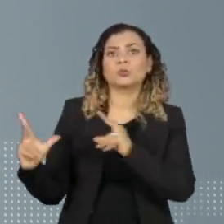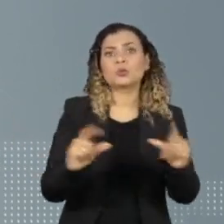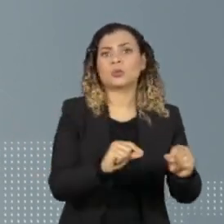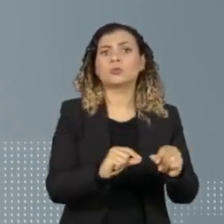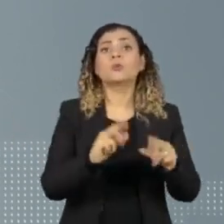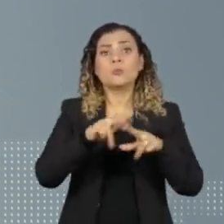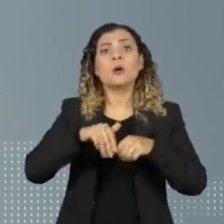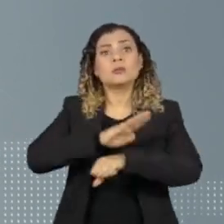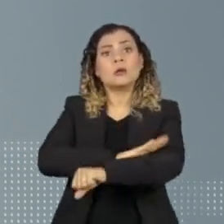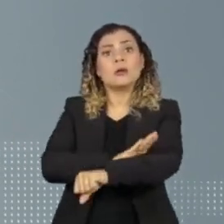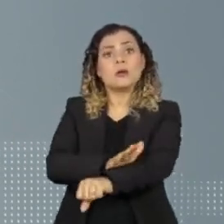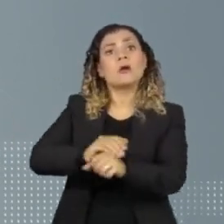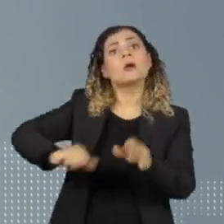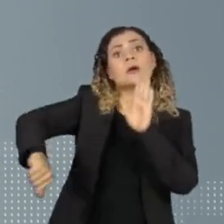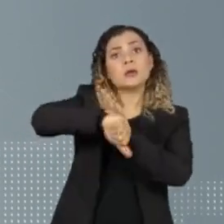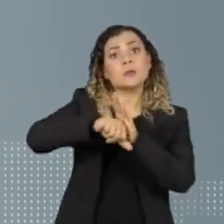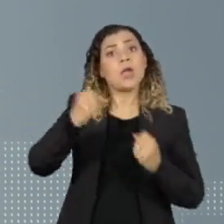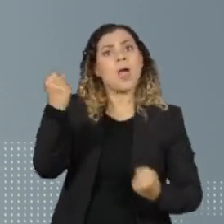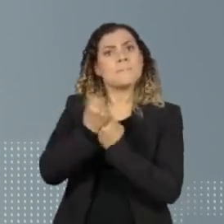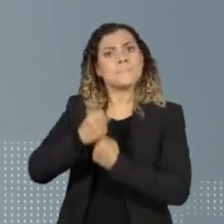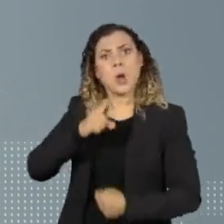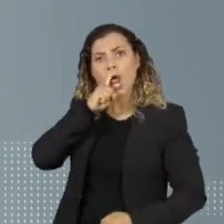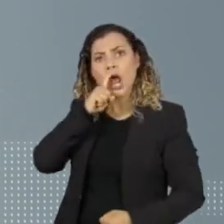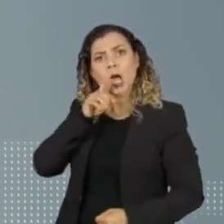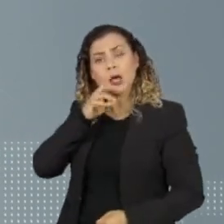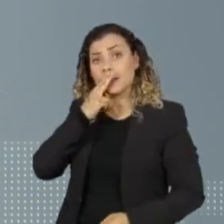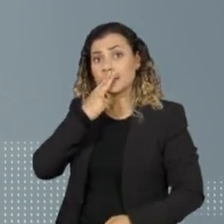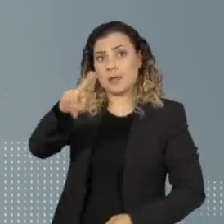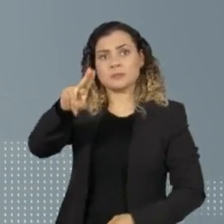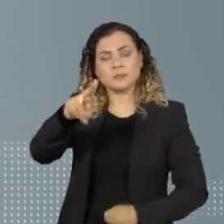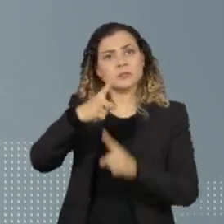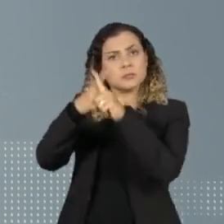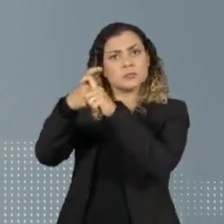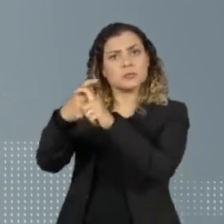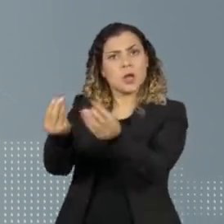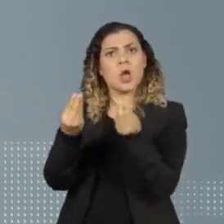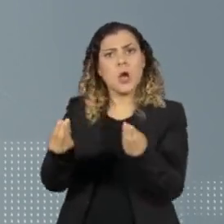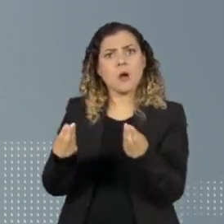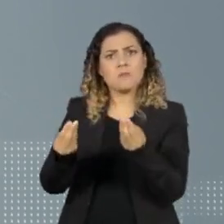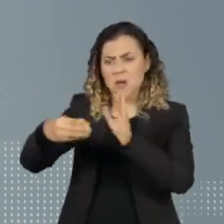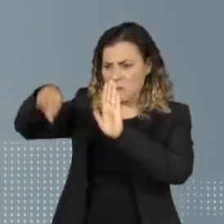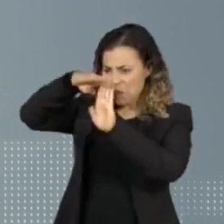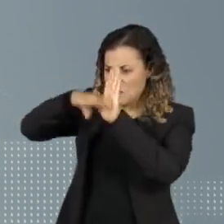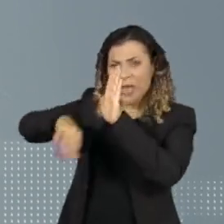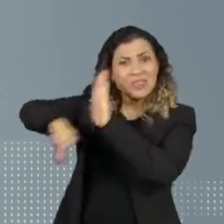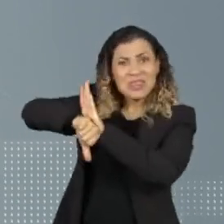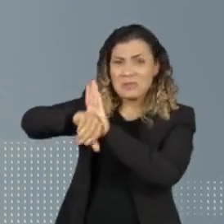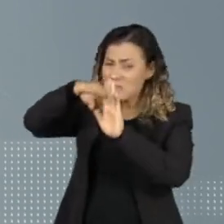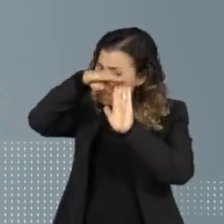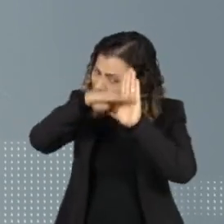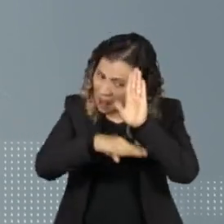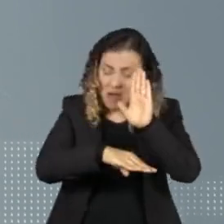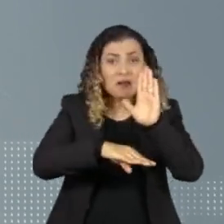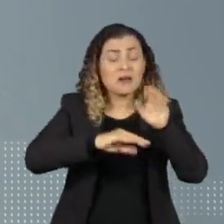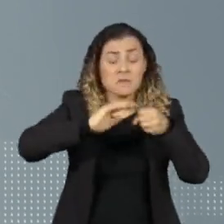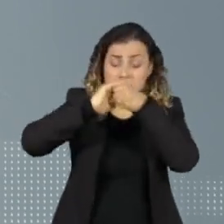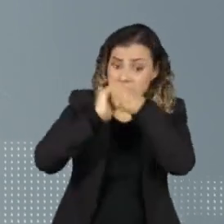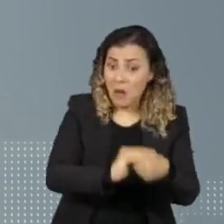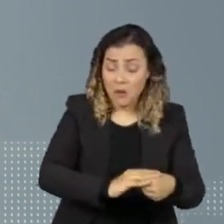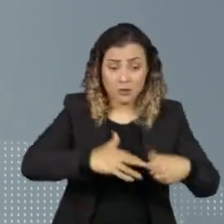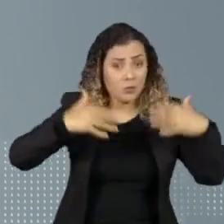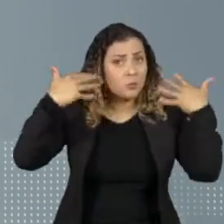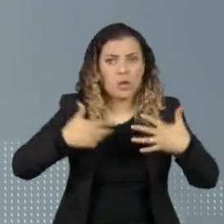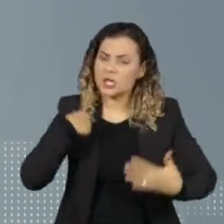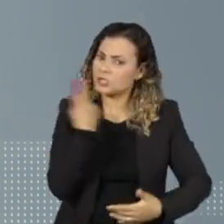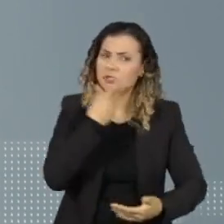de racismo e de apologia ao nazismo e misoginia, todas as outras homofobias, todas as violências. A